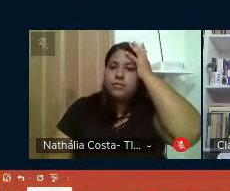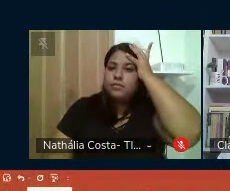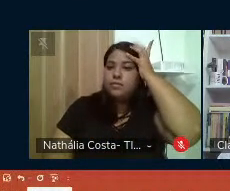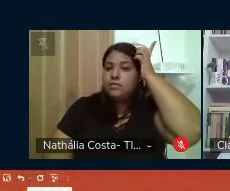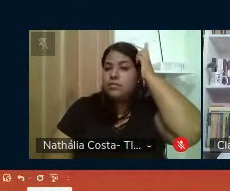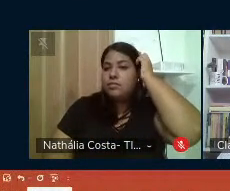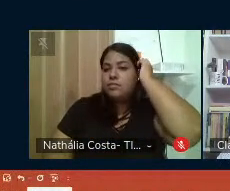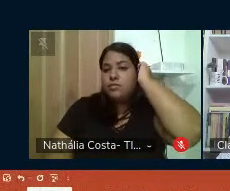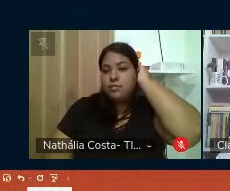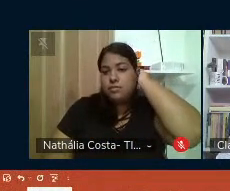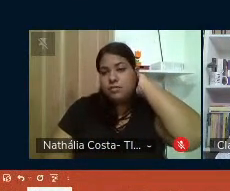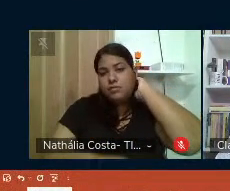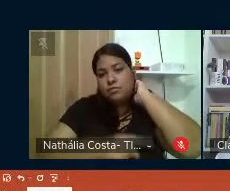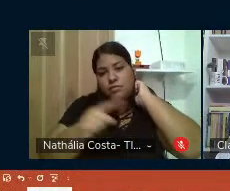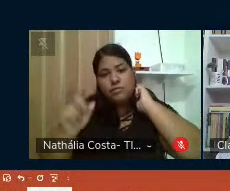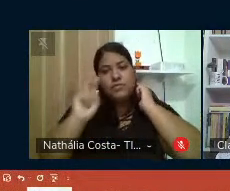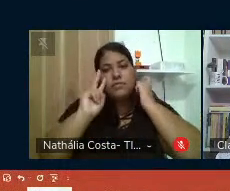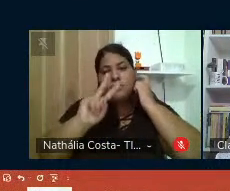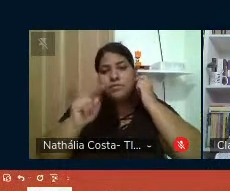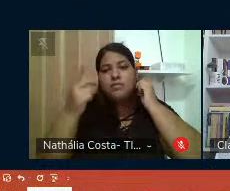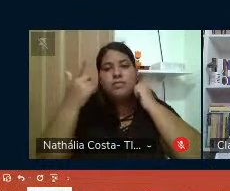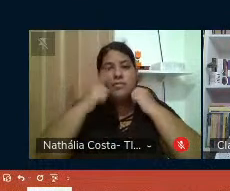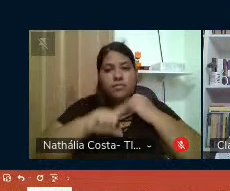Você já visualiza, Cláudio Lennon?